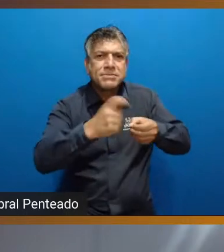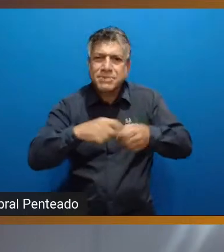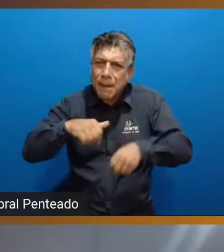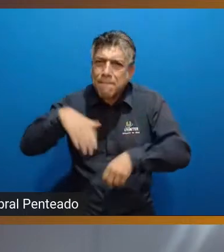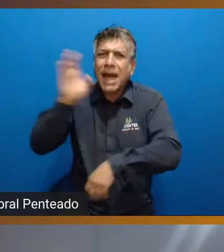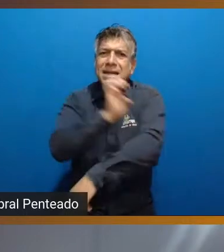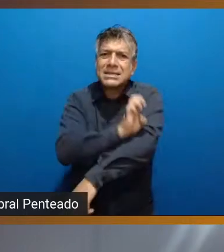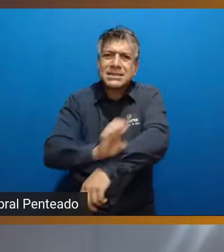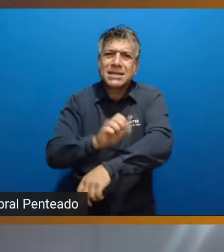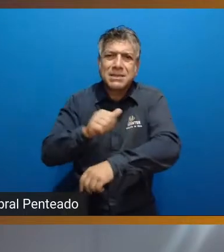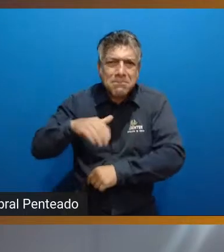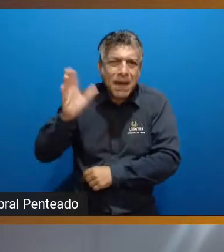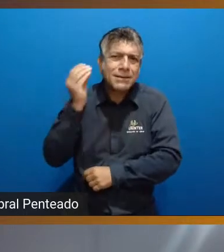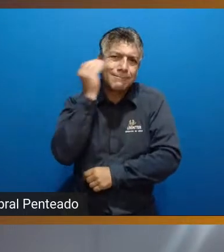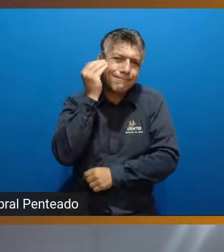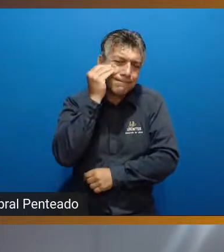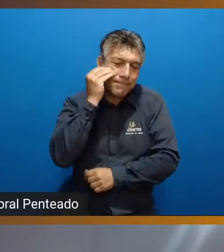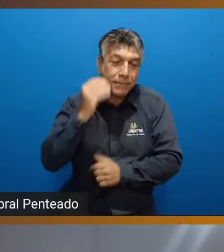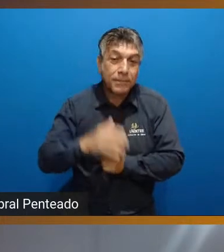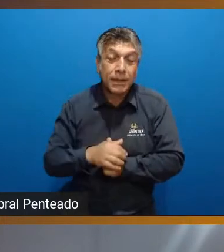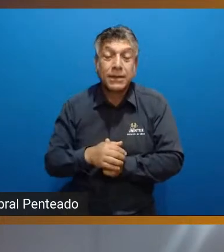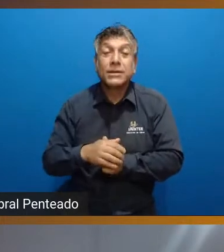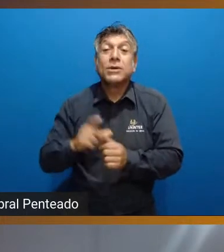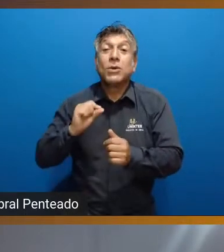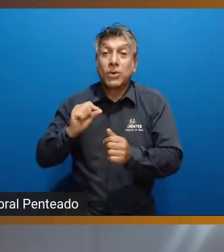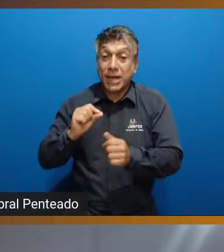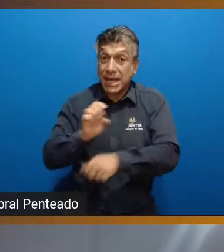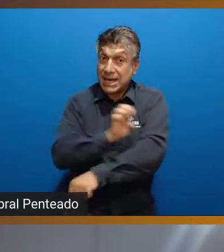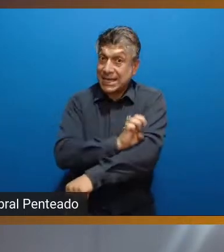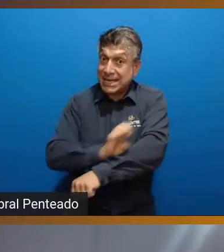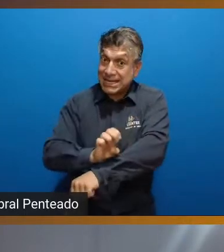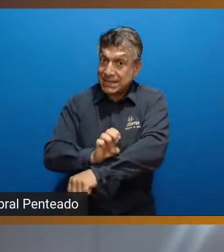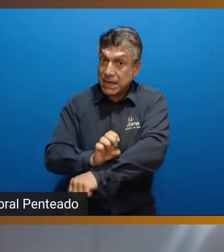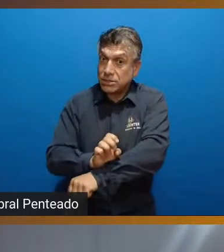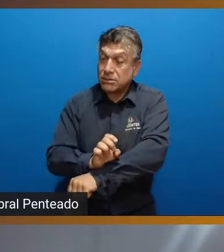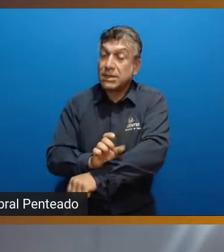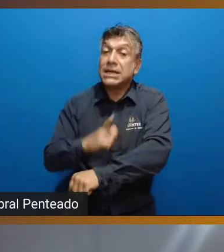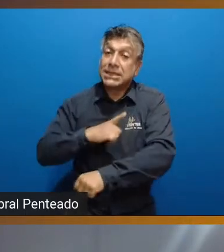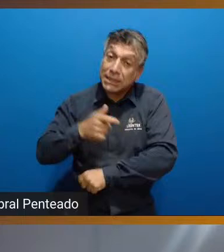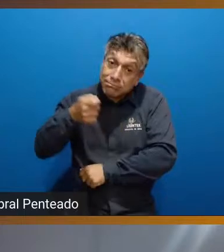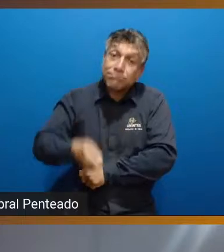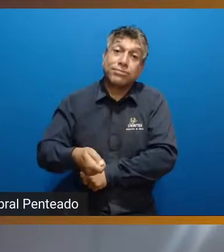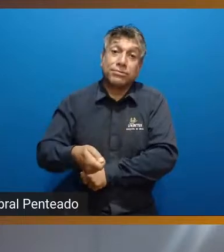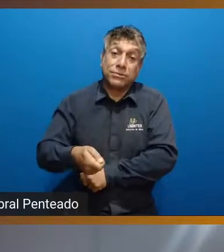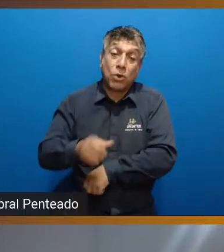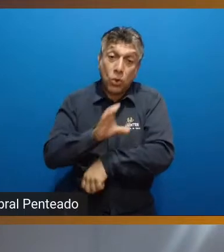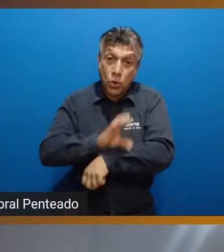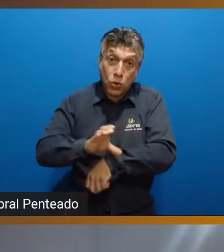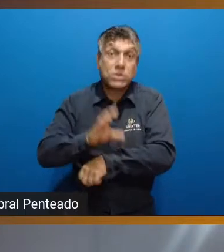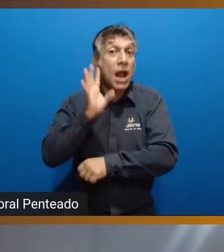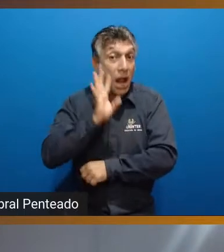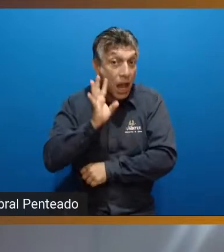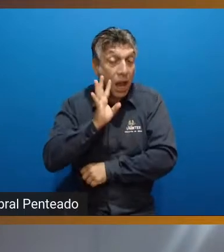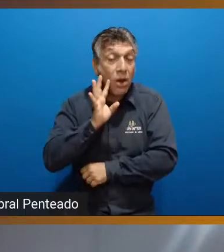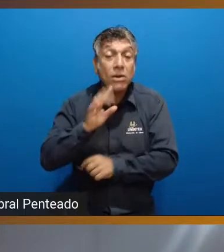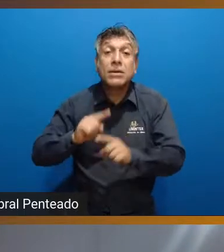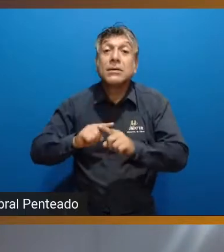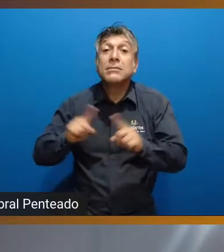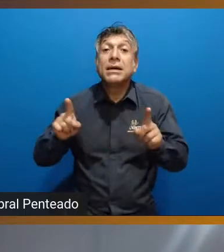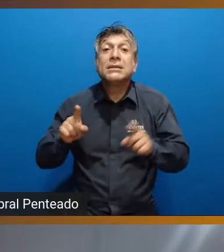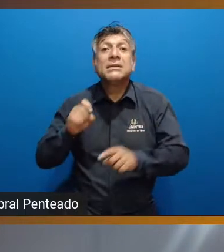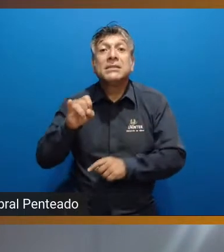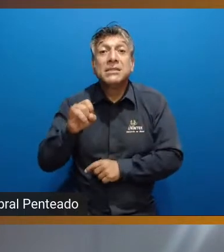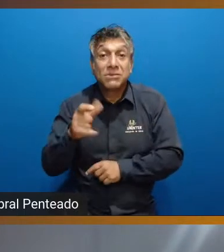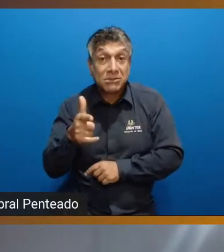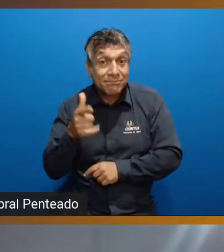oportunidades de estágio e aí o estágio, eu digo assim, o estágio obrigatório que é o do curso, bacana, mas se você não